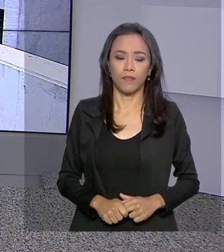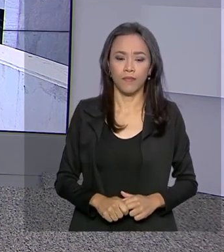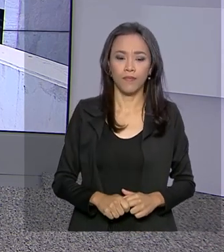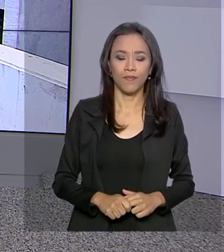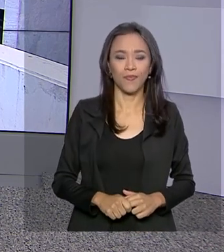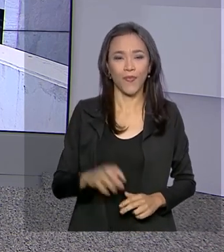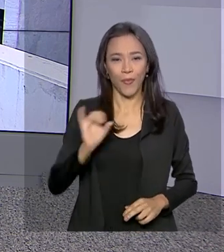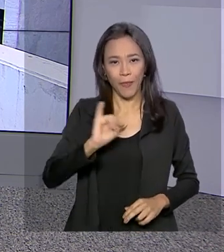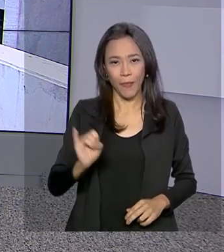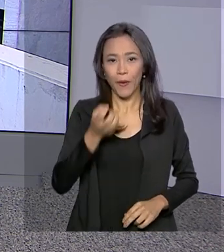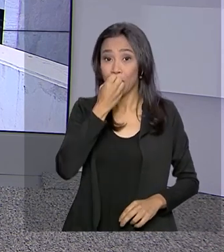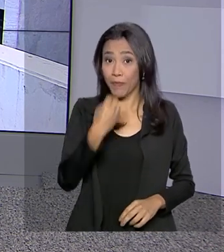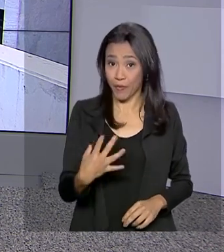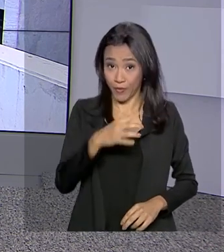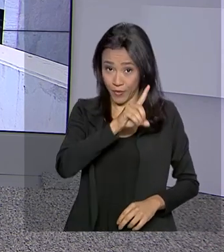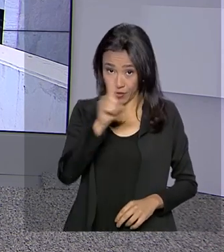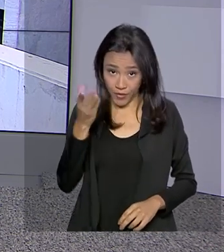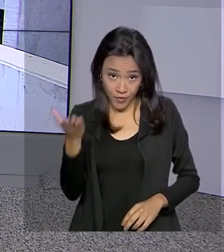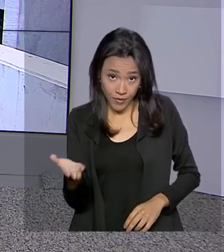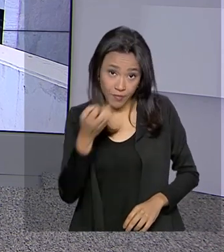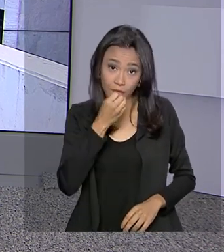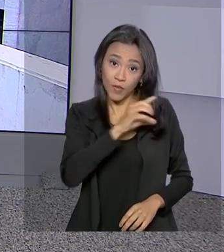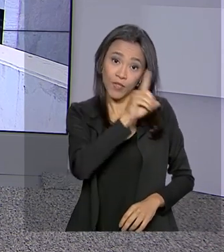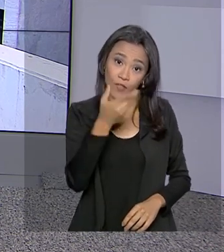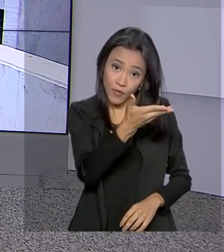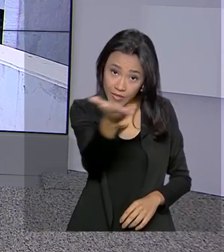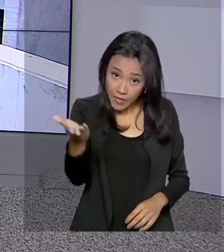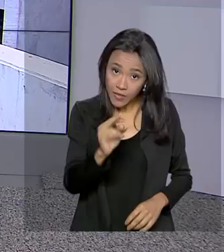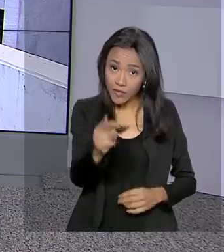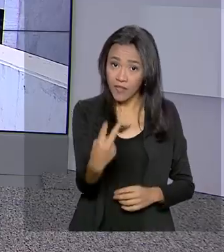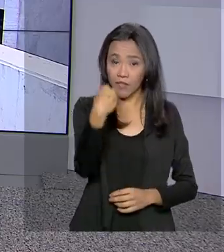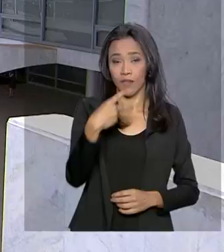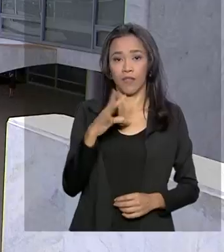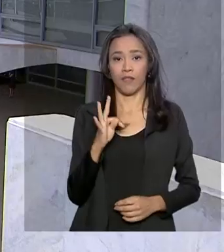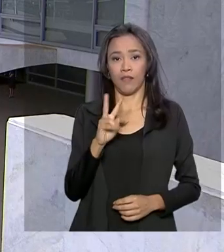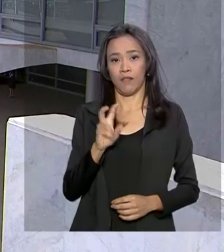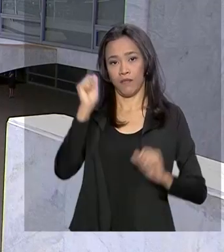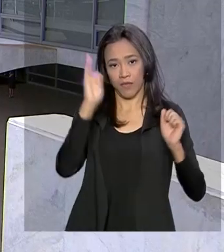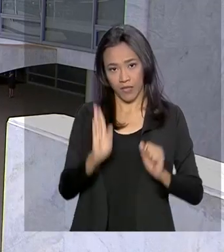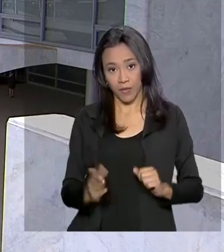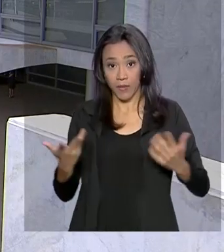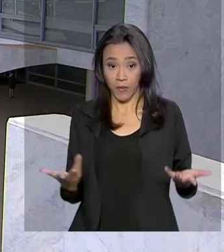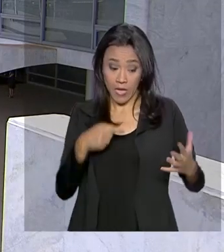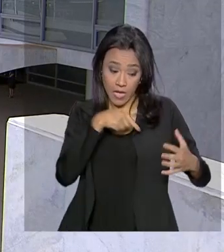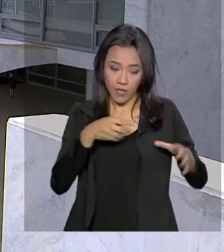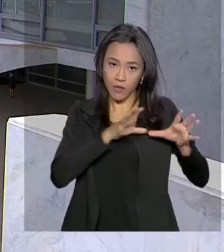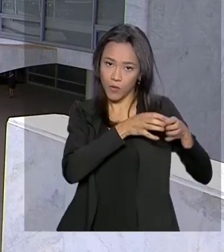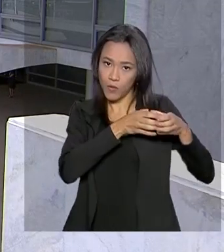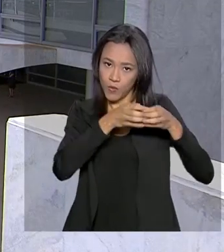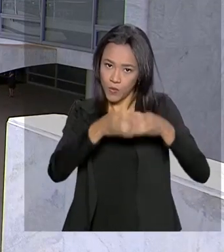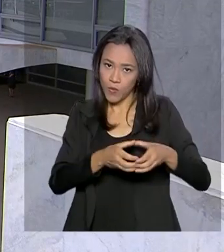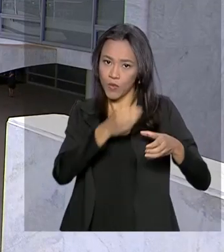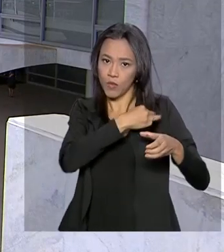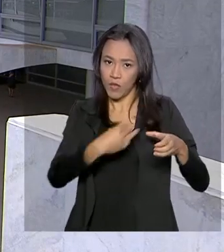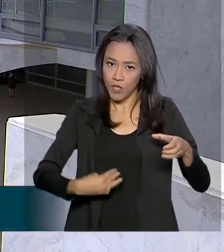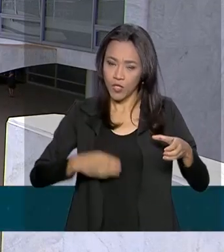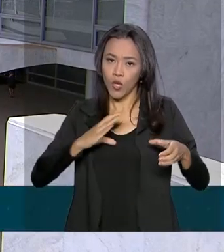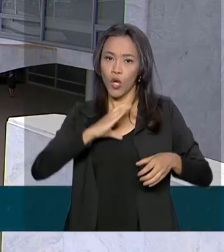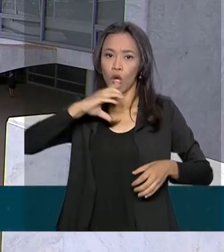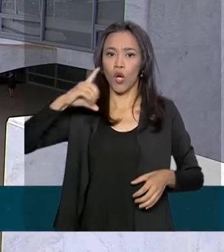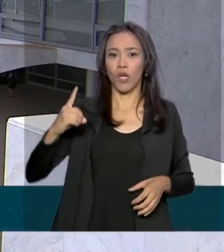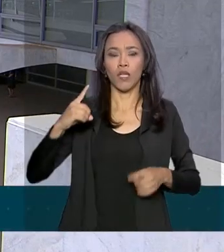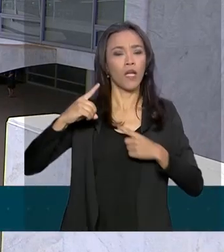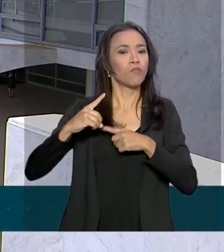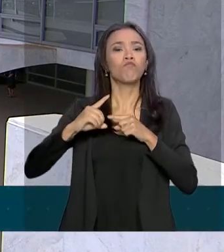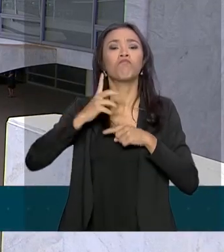Olá, Renata. Bom dia para você. Bom dia para você que acompanha a TV Brasil. Essa comitiva vai ser coordenada pelo ministro-chefe